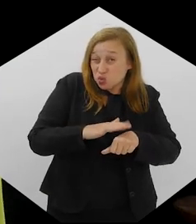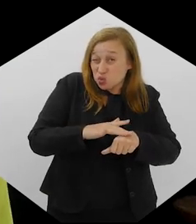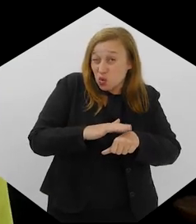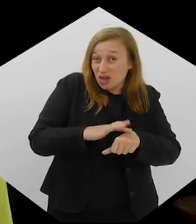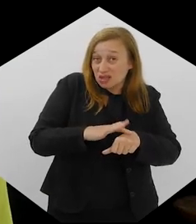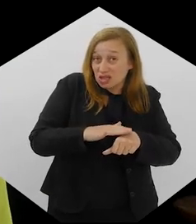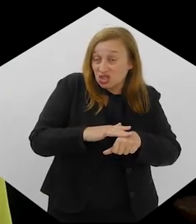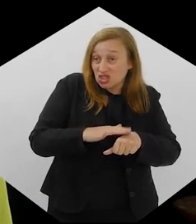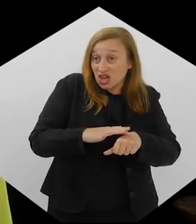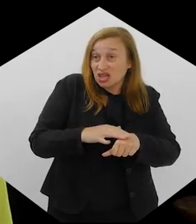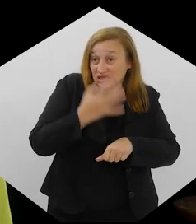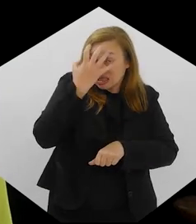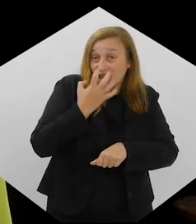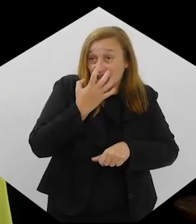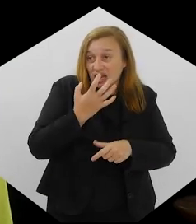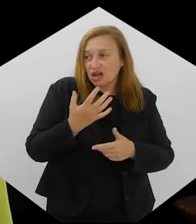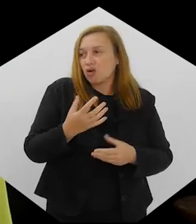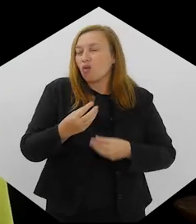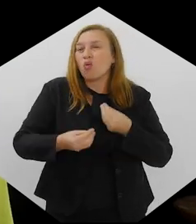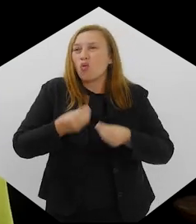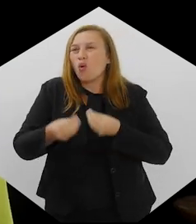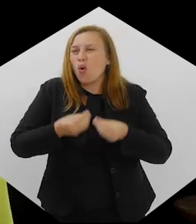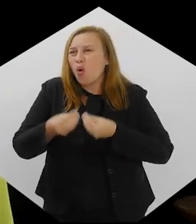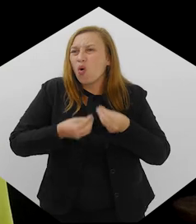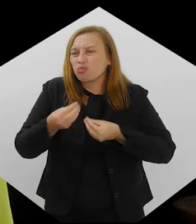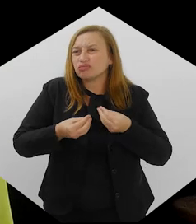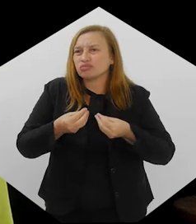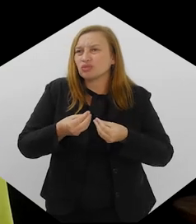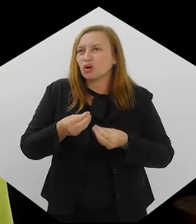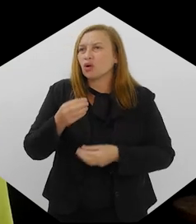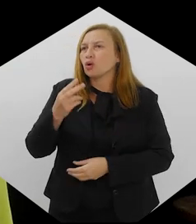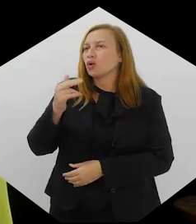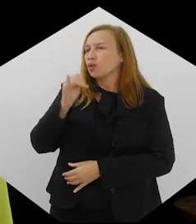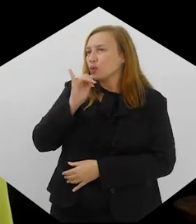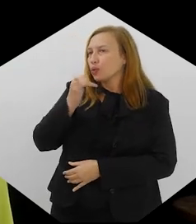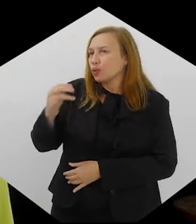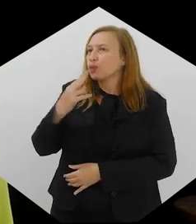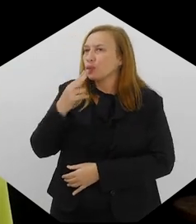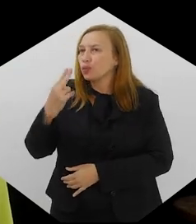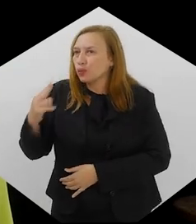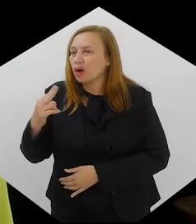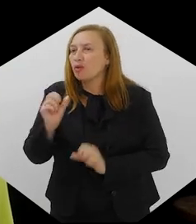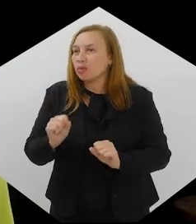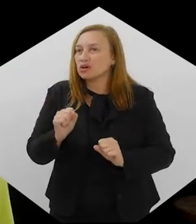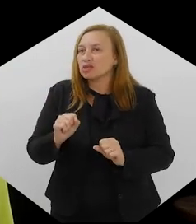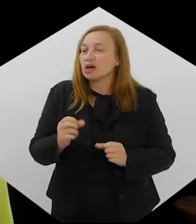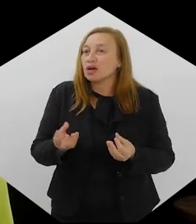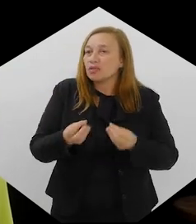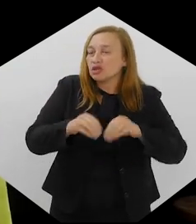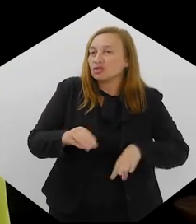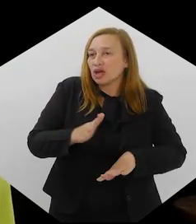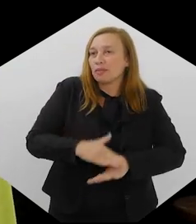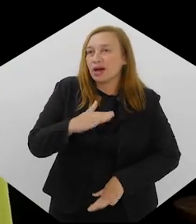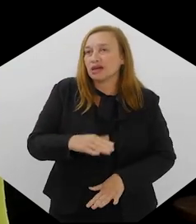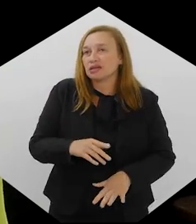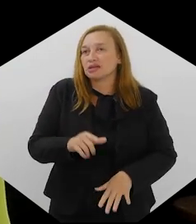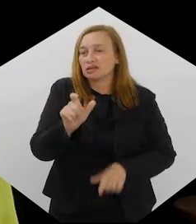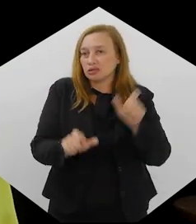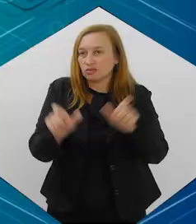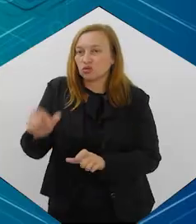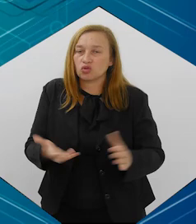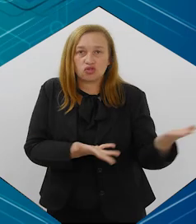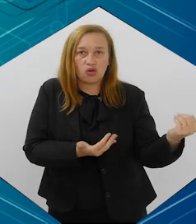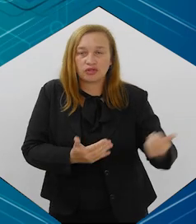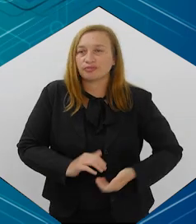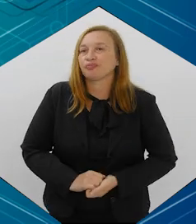anos fumando. De que forma que o vape, os cigarros eletrônicos, talvez possam antecipar essa doença aí nas pessoas cada vez